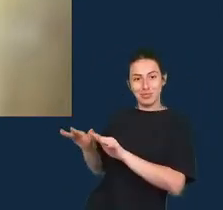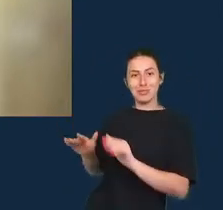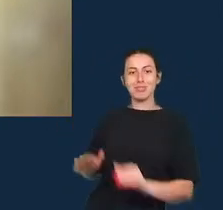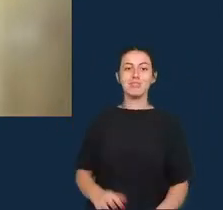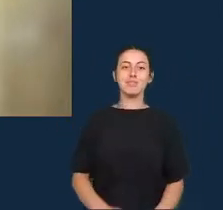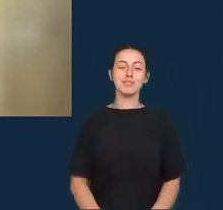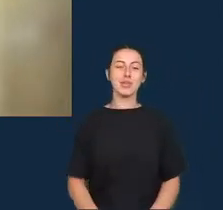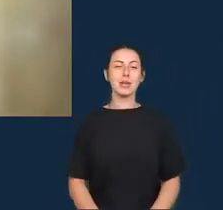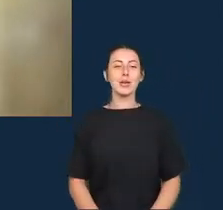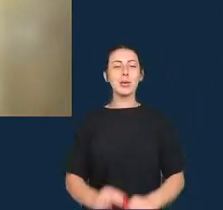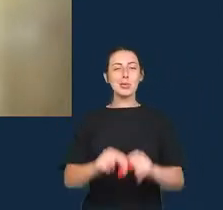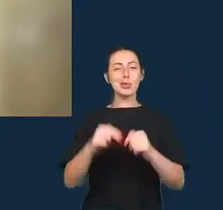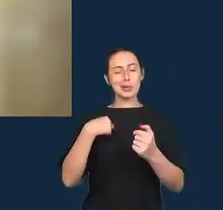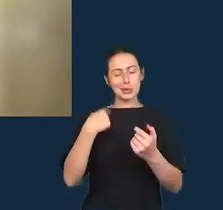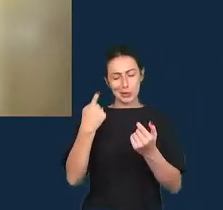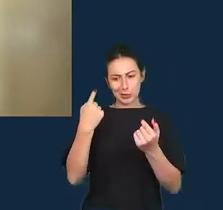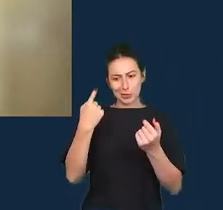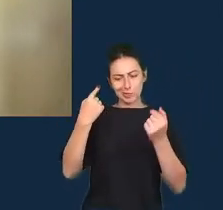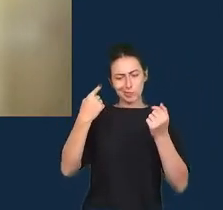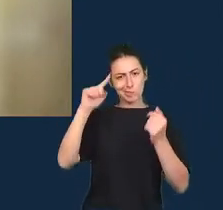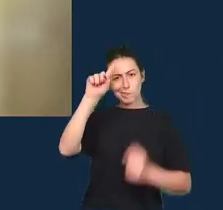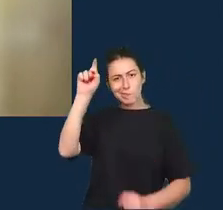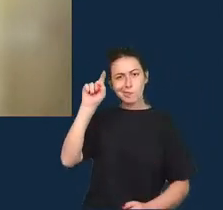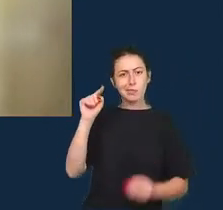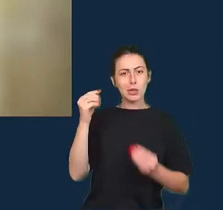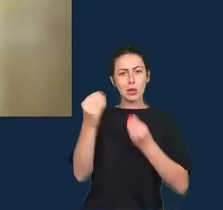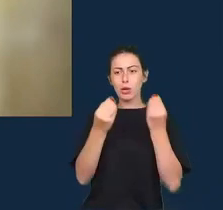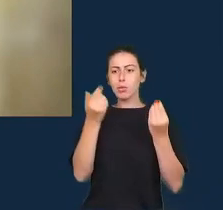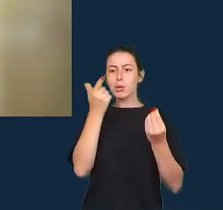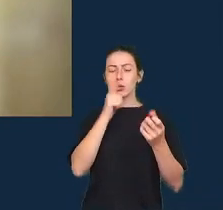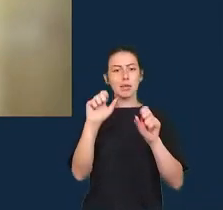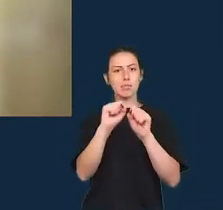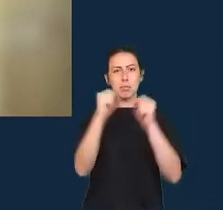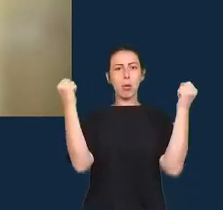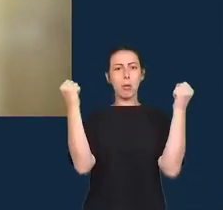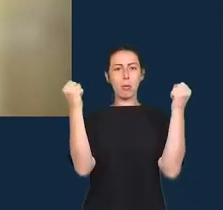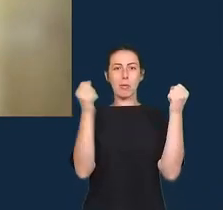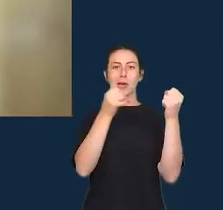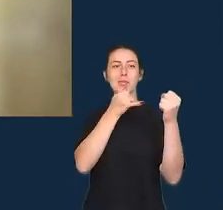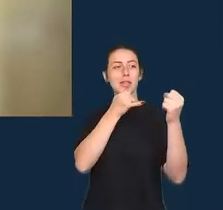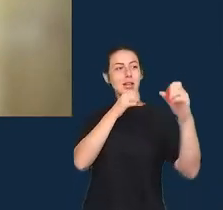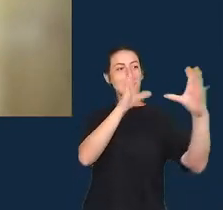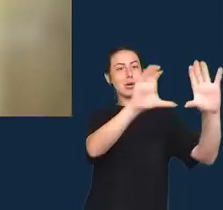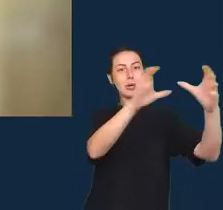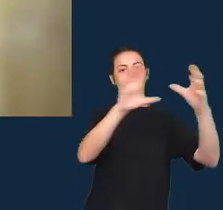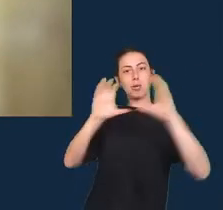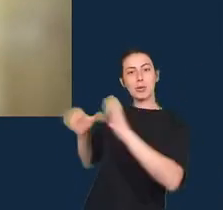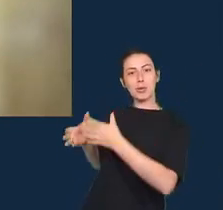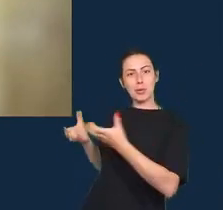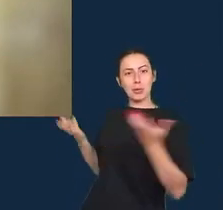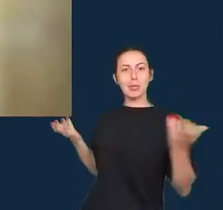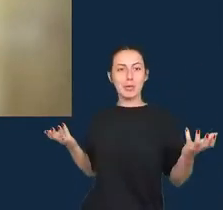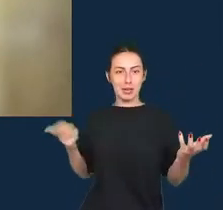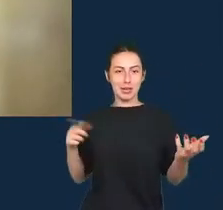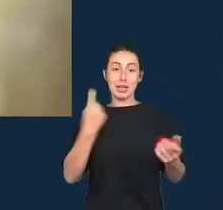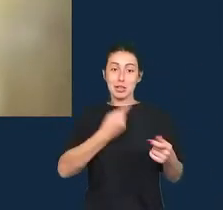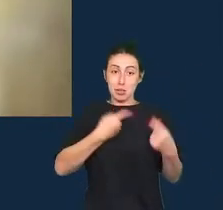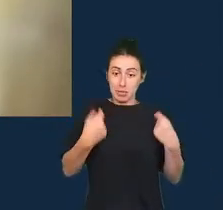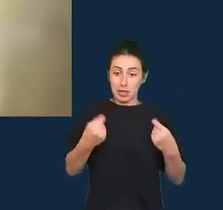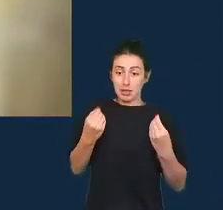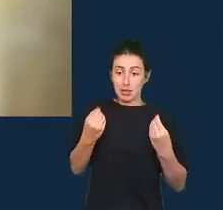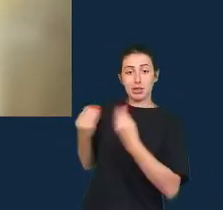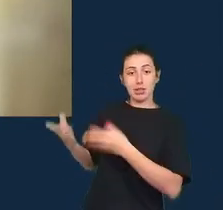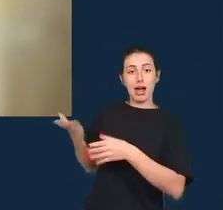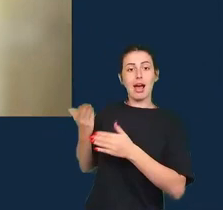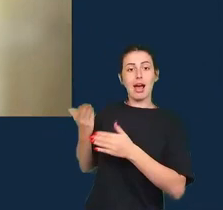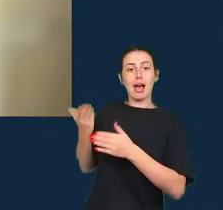nós podemos quebrar essa lógica do silo estamos oferecendo treinamento para jornalistas já